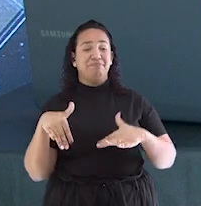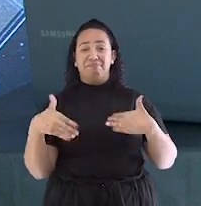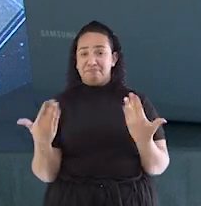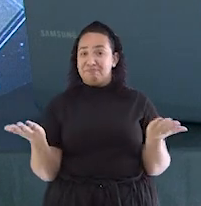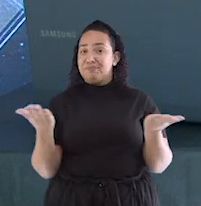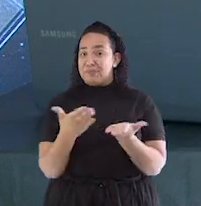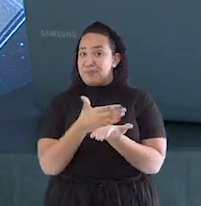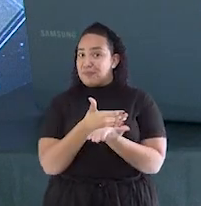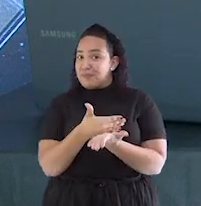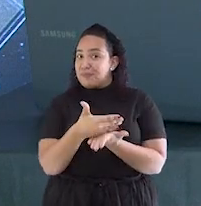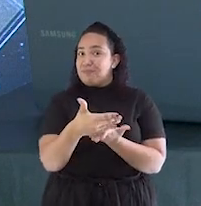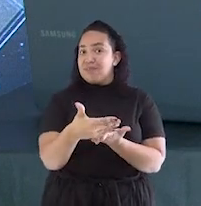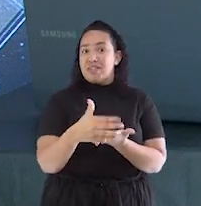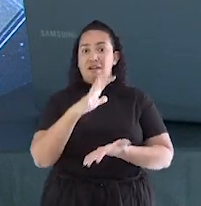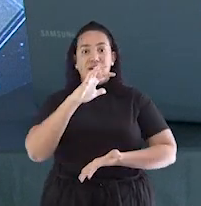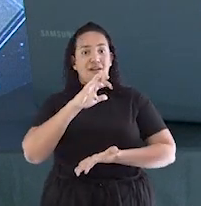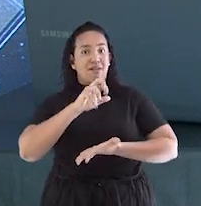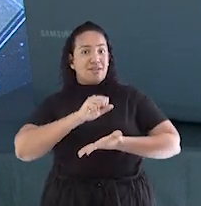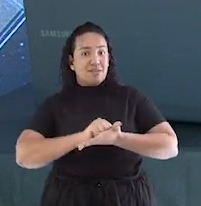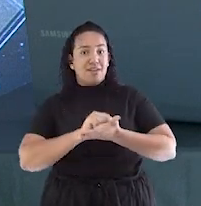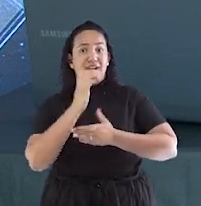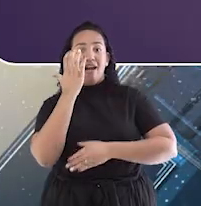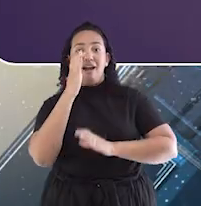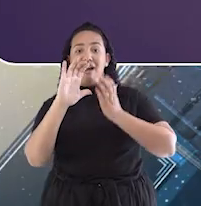ao Vem Cantando 2022.